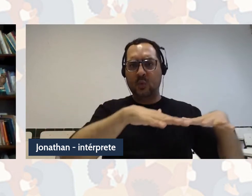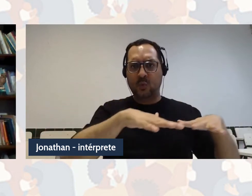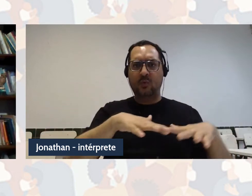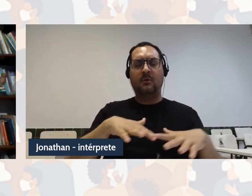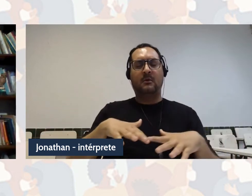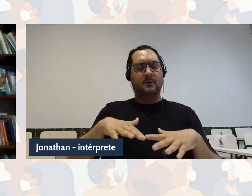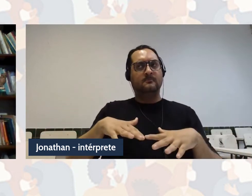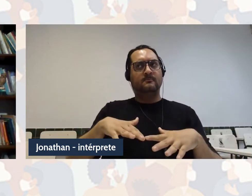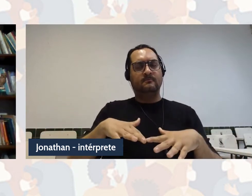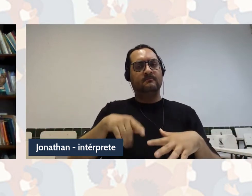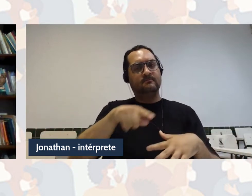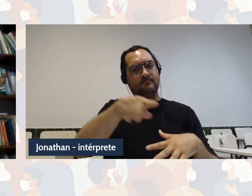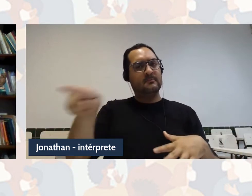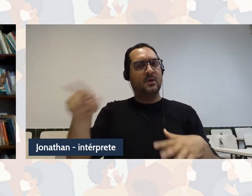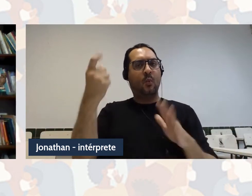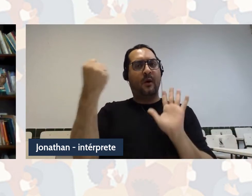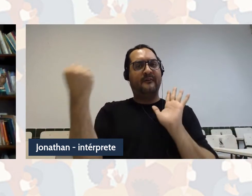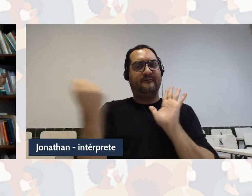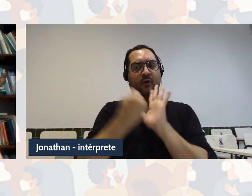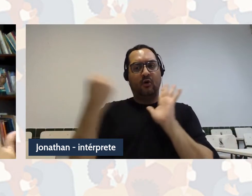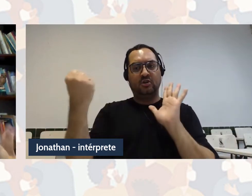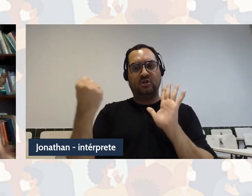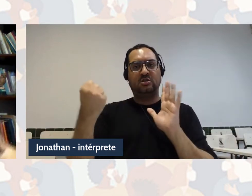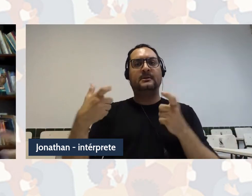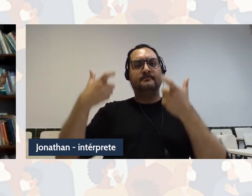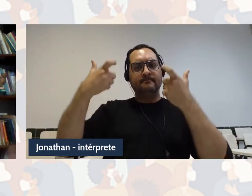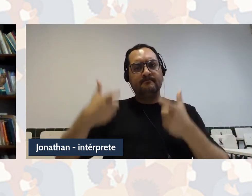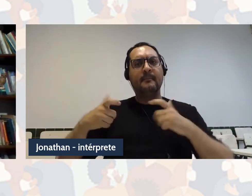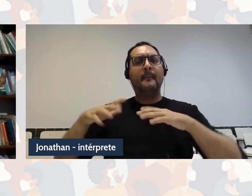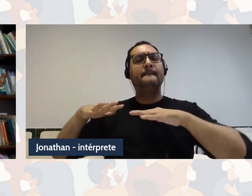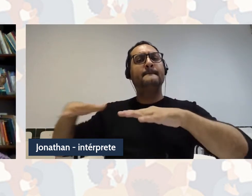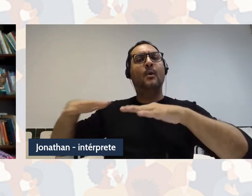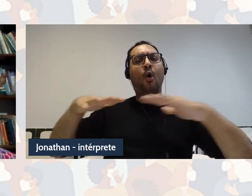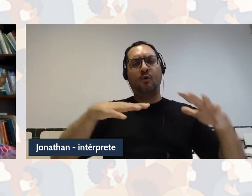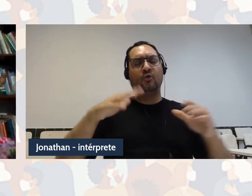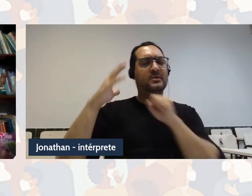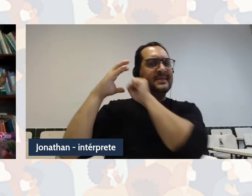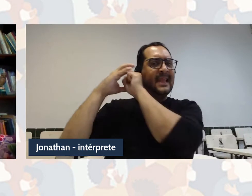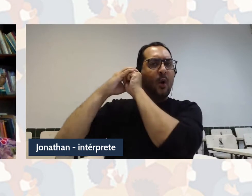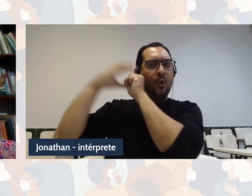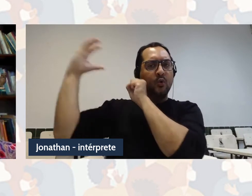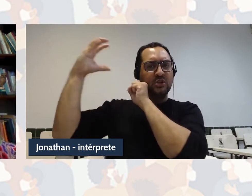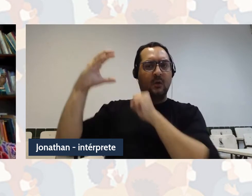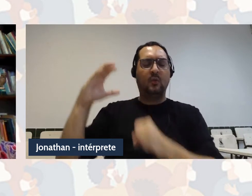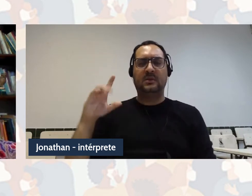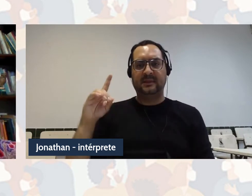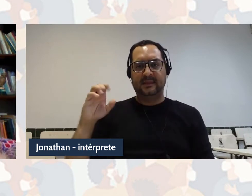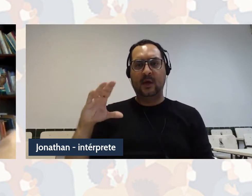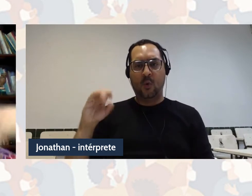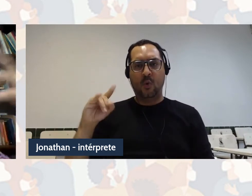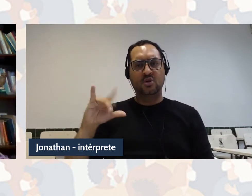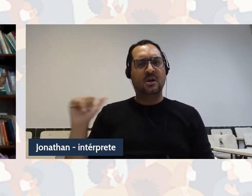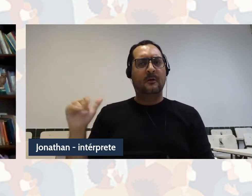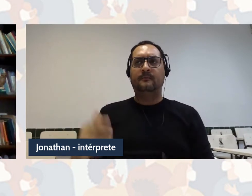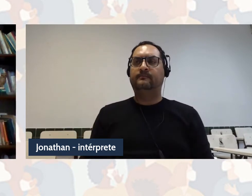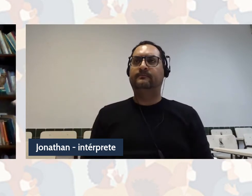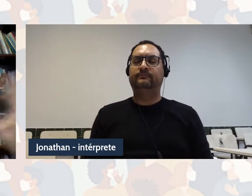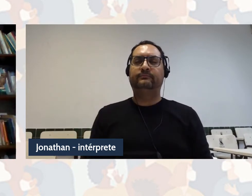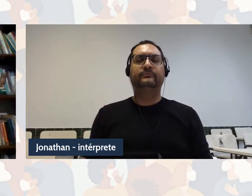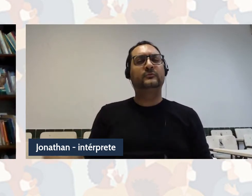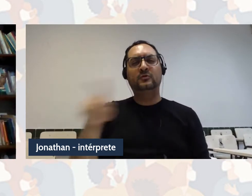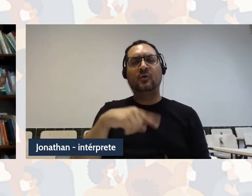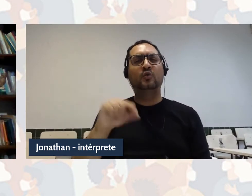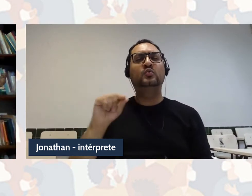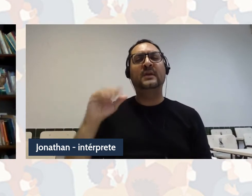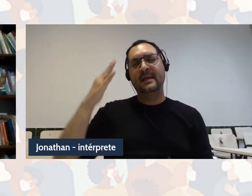as perspectivas e abordagens decoloniais, no meu modo de ver. Como que a gente toma essa palavra dentro desses movimentos